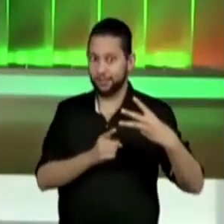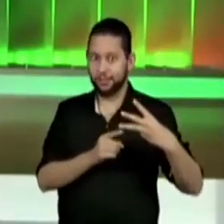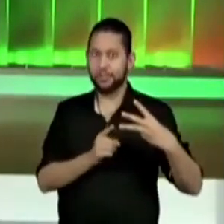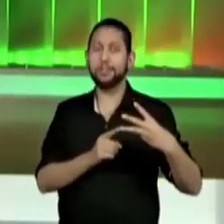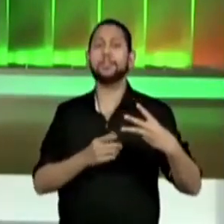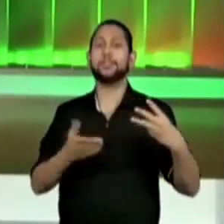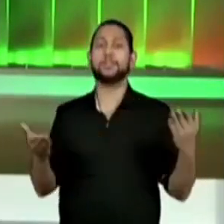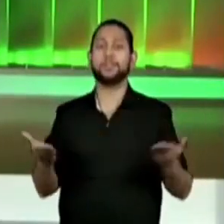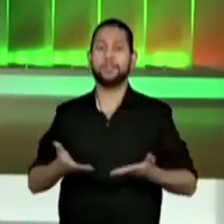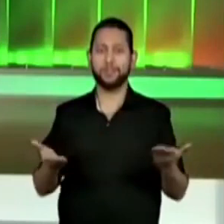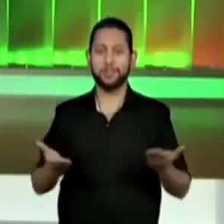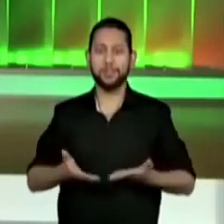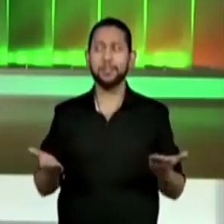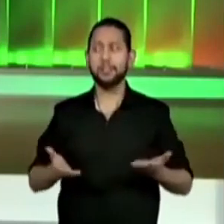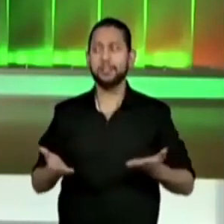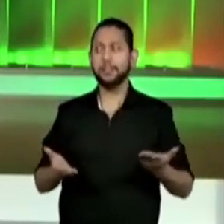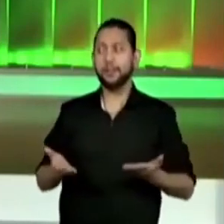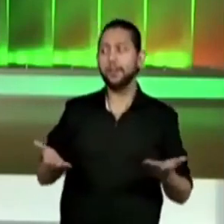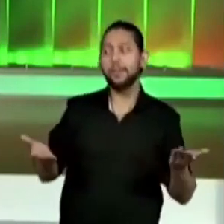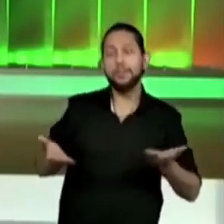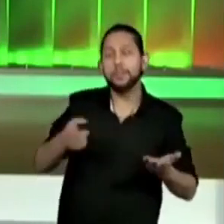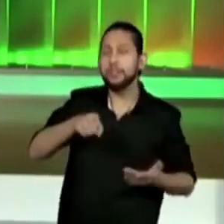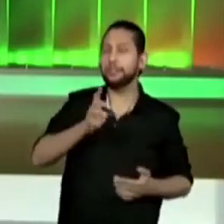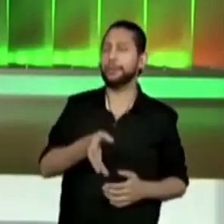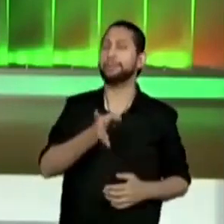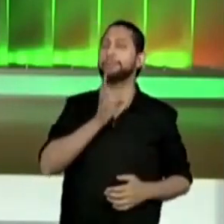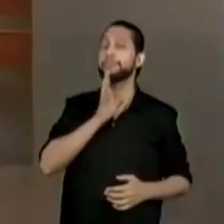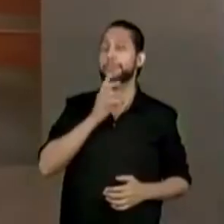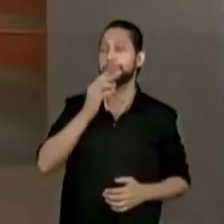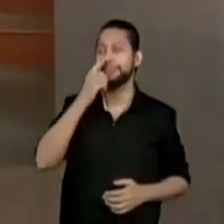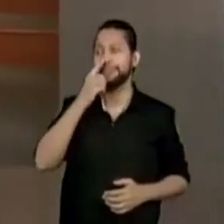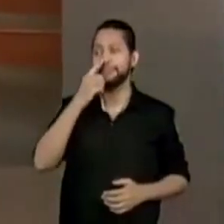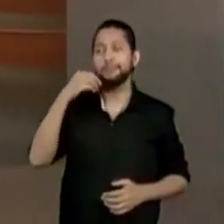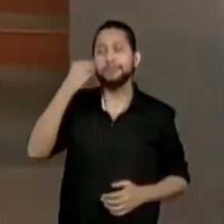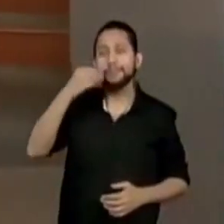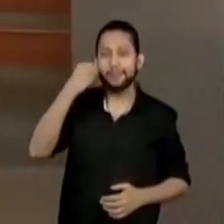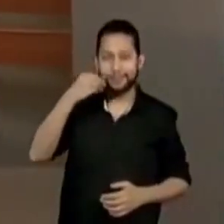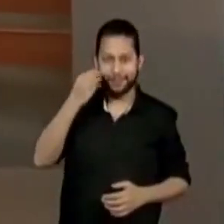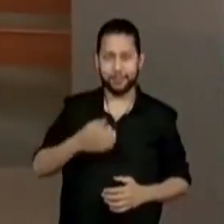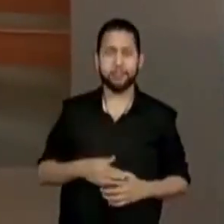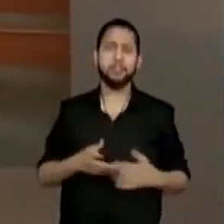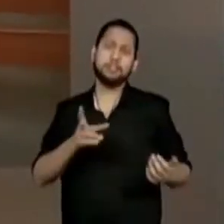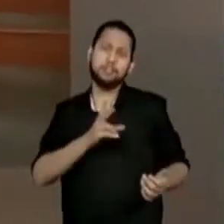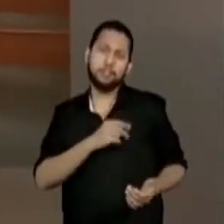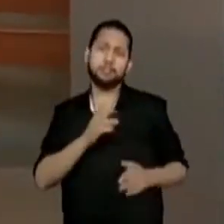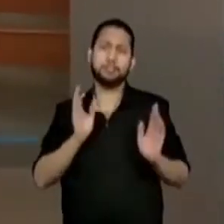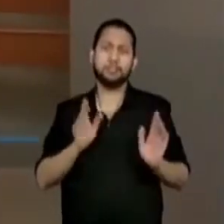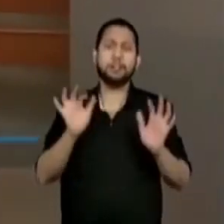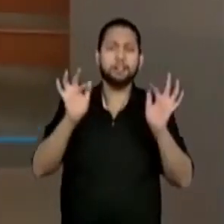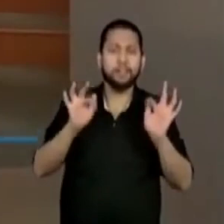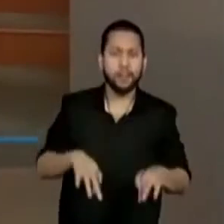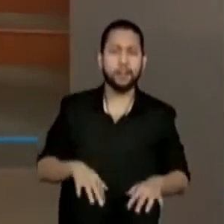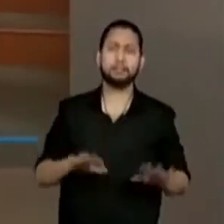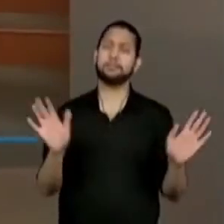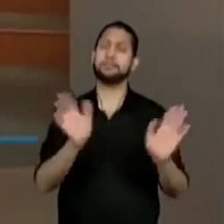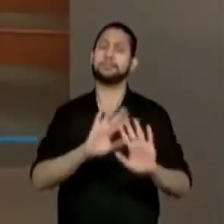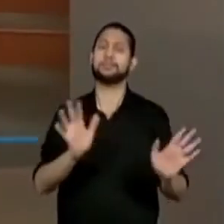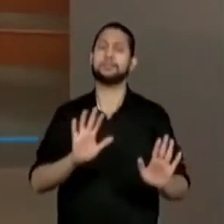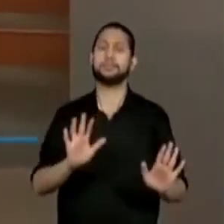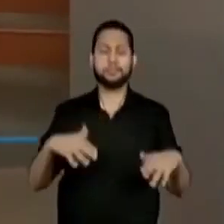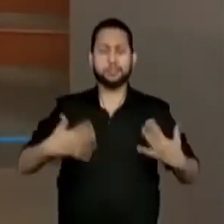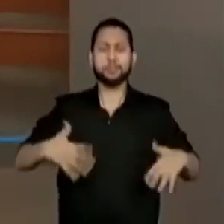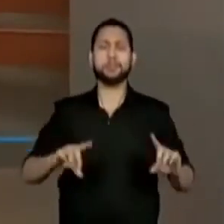hoje. Eu sei, vocês já devem estar... Nossa, professora, já está acabando. Não se